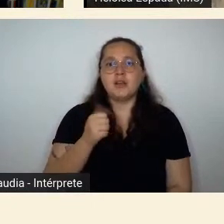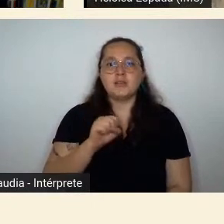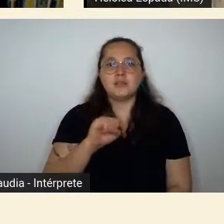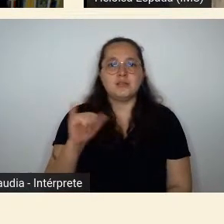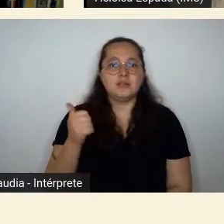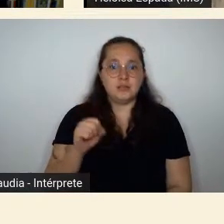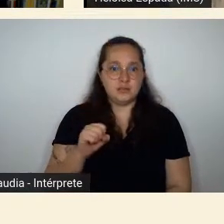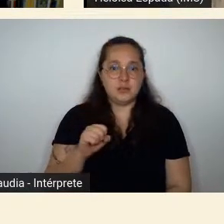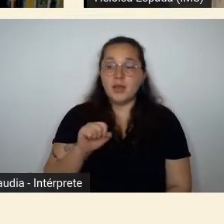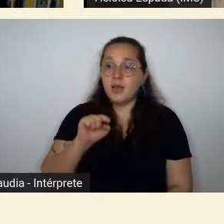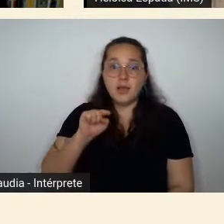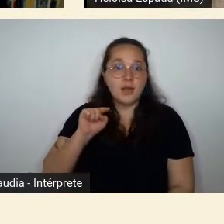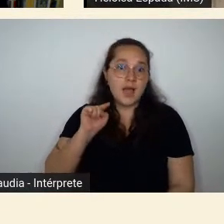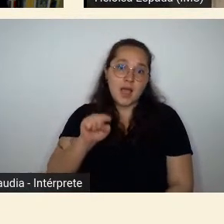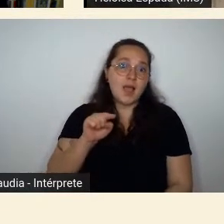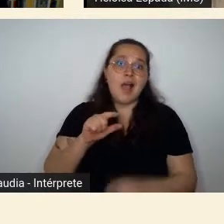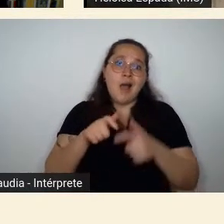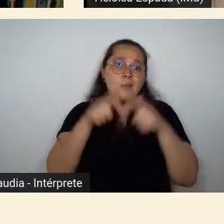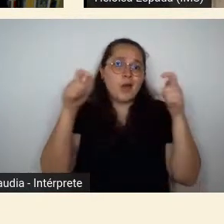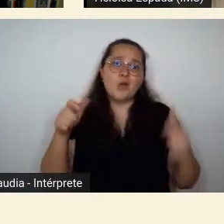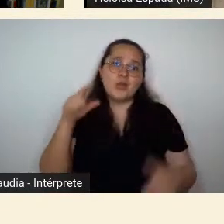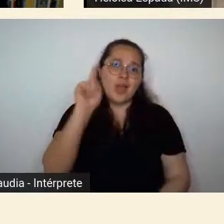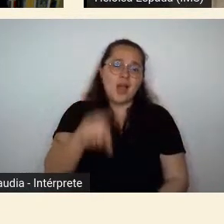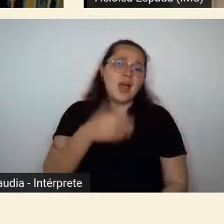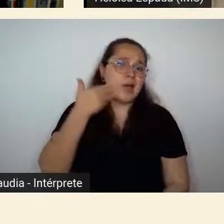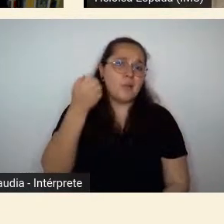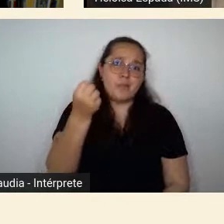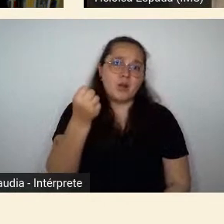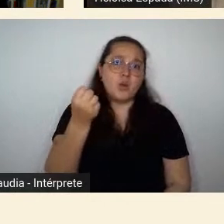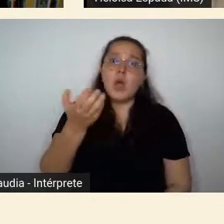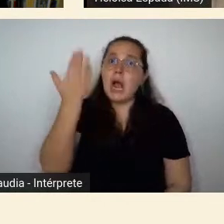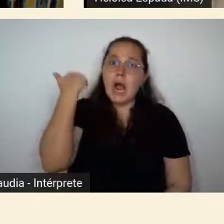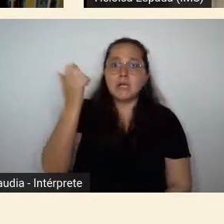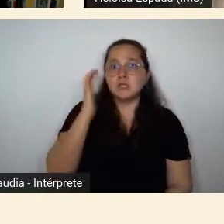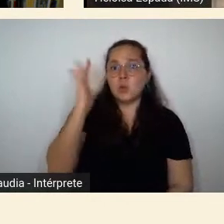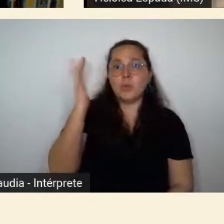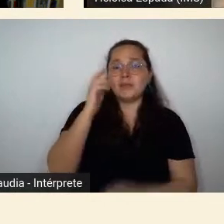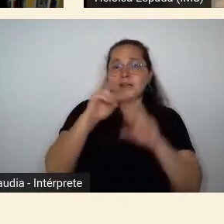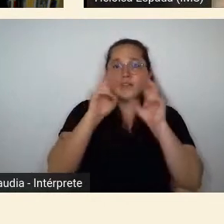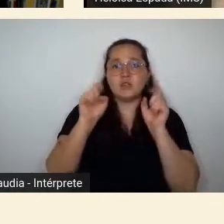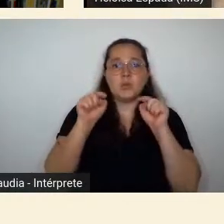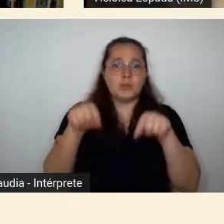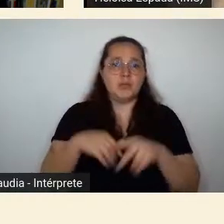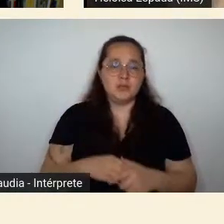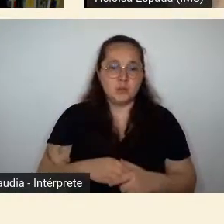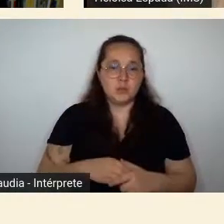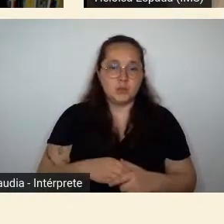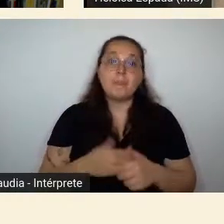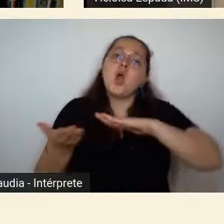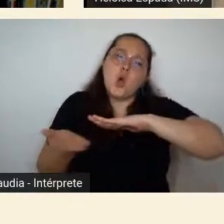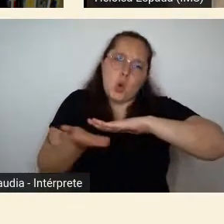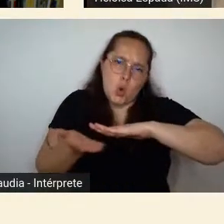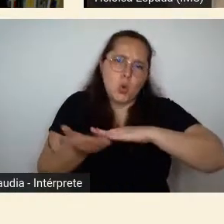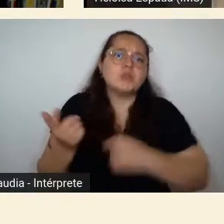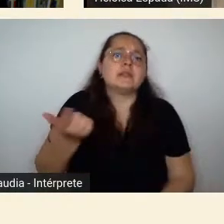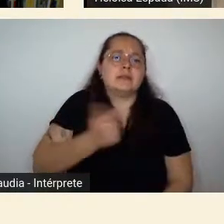brancos sem nenhum tipo de reflexão relacionada à questão racial deles hoje em dia como a professora está falando como eu coloquei também